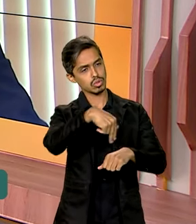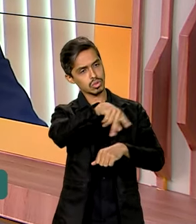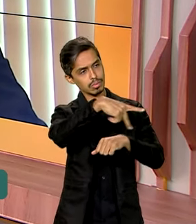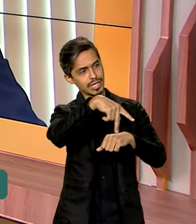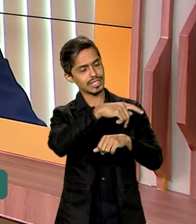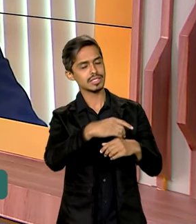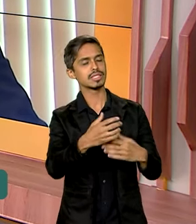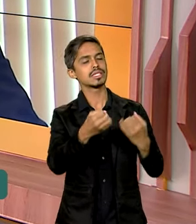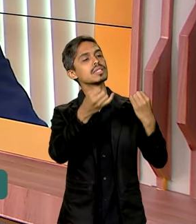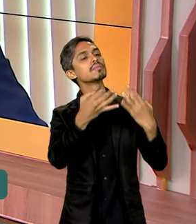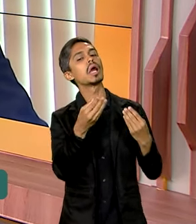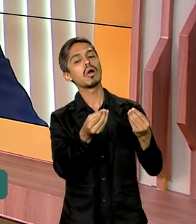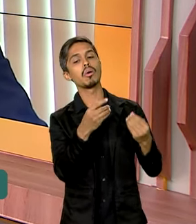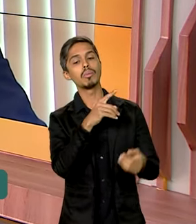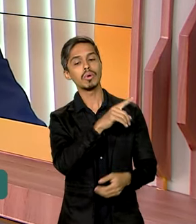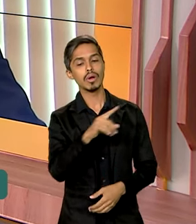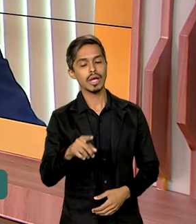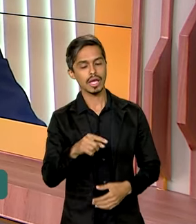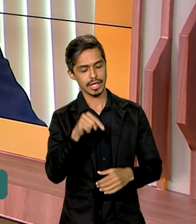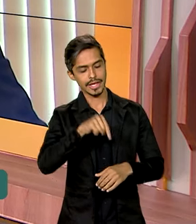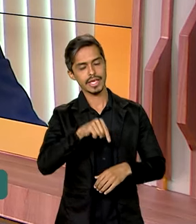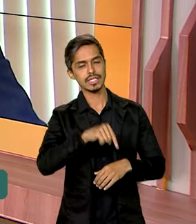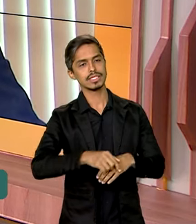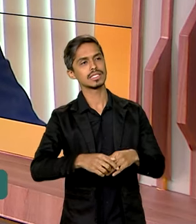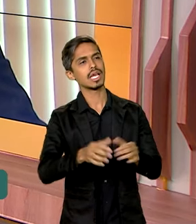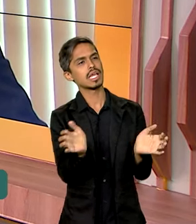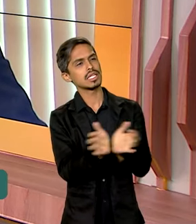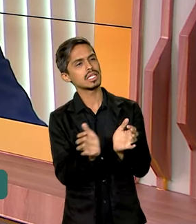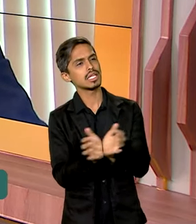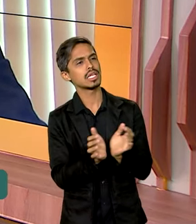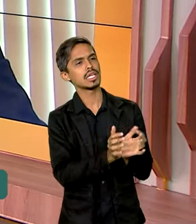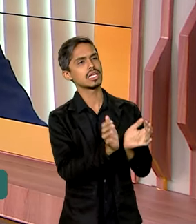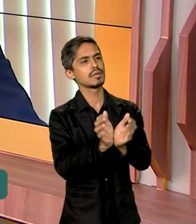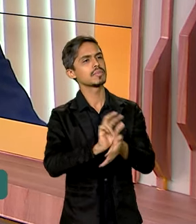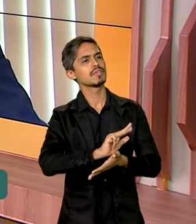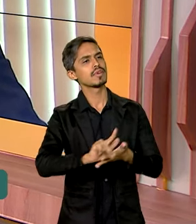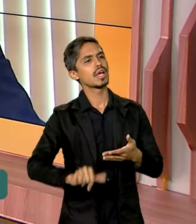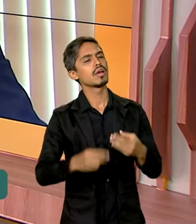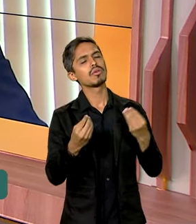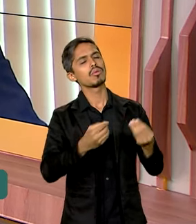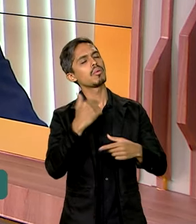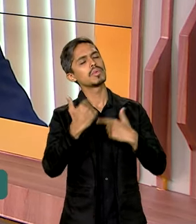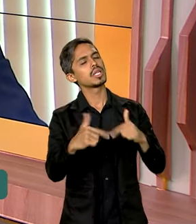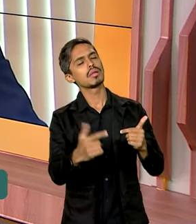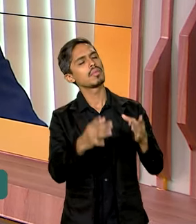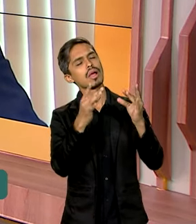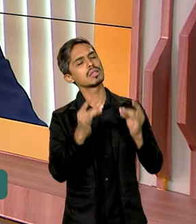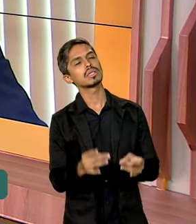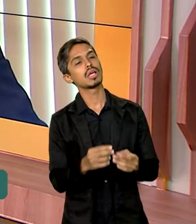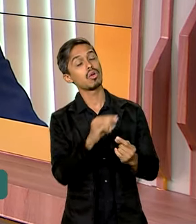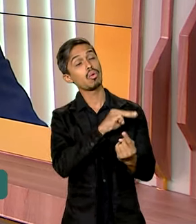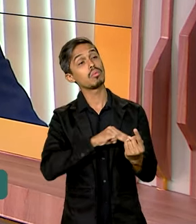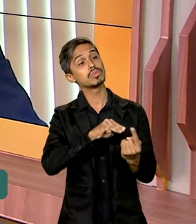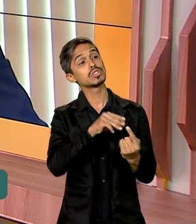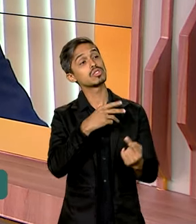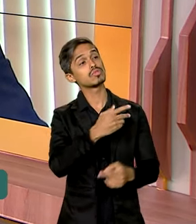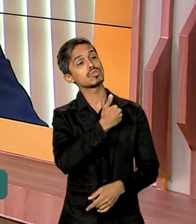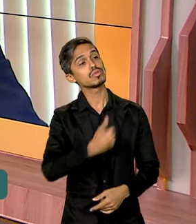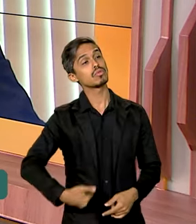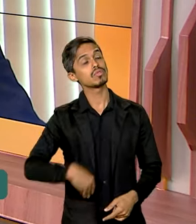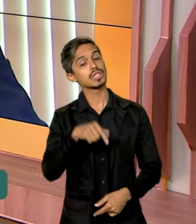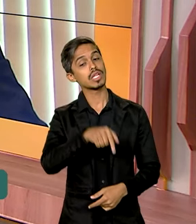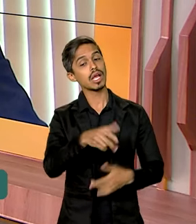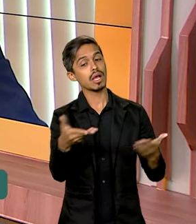Explica para a gente como vão ser compostas essas equipes, qual o trabalho que vai ser desenvolvido, qual a meta do governo